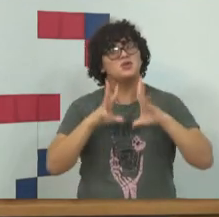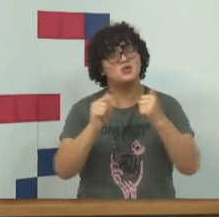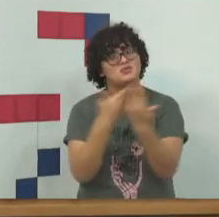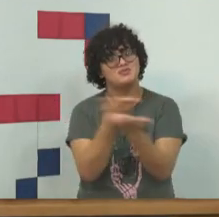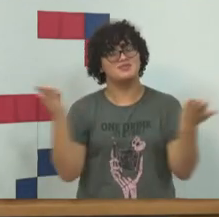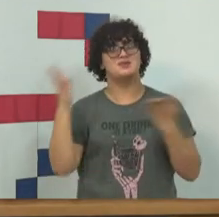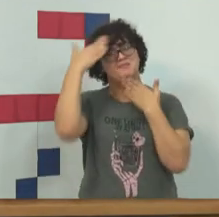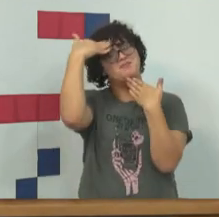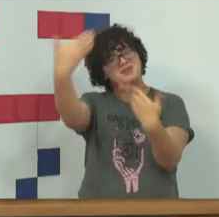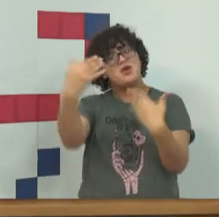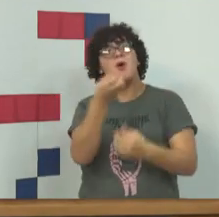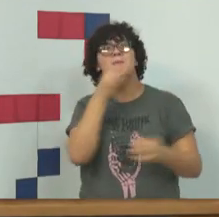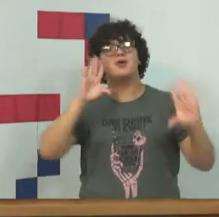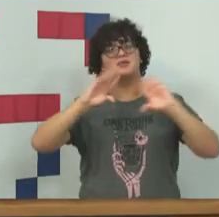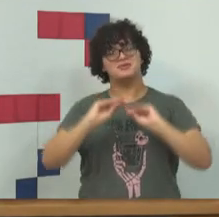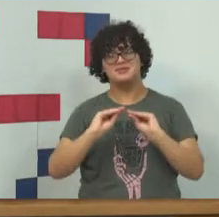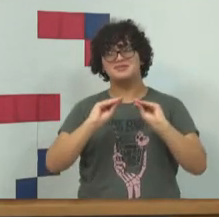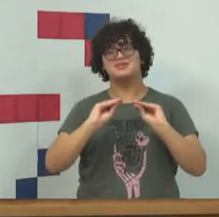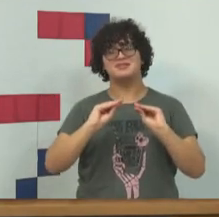obrigado. Uma boa noite.